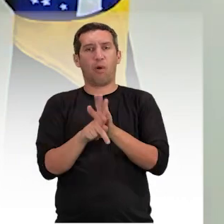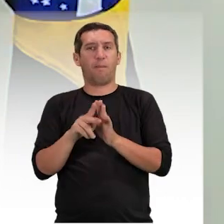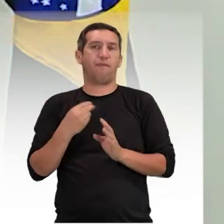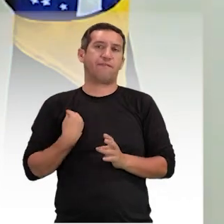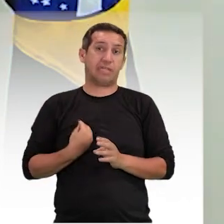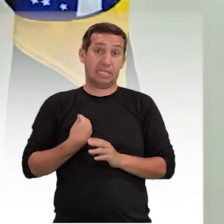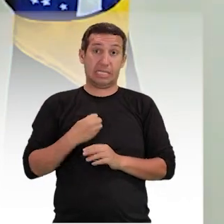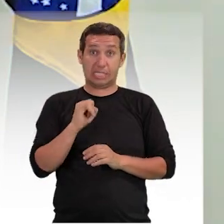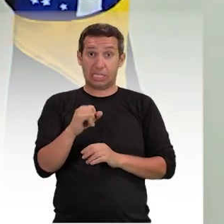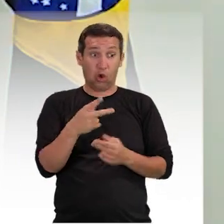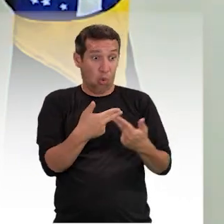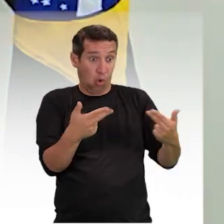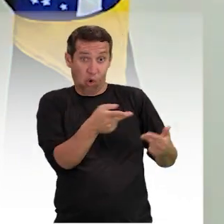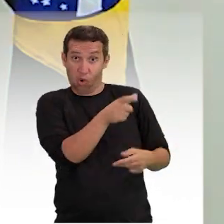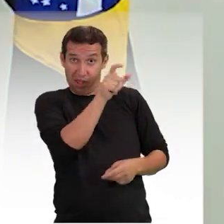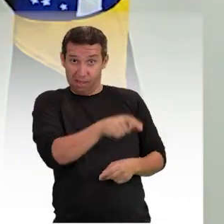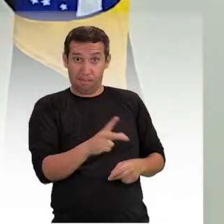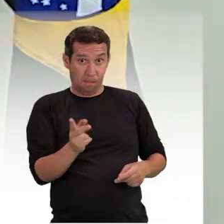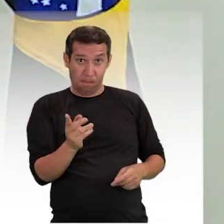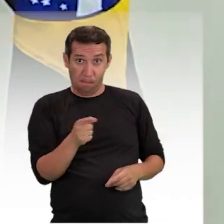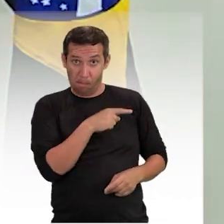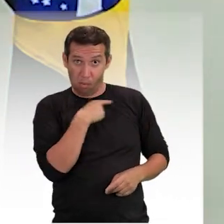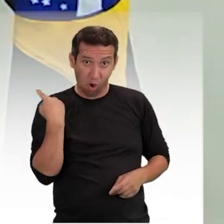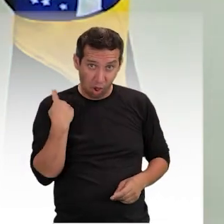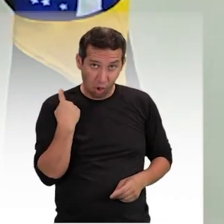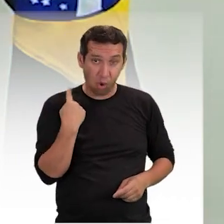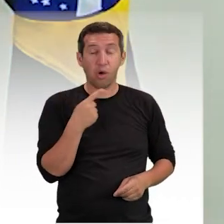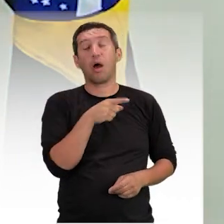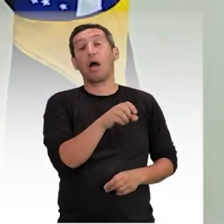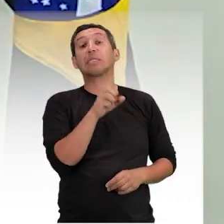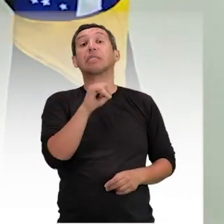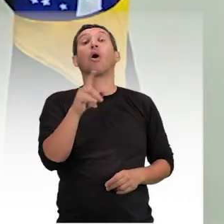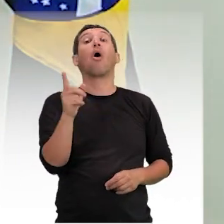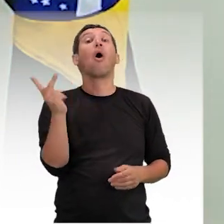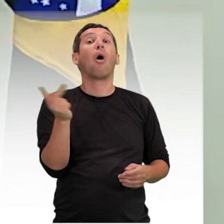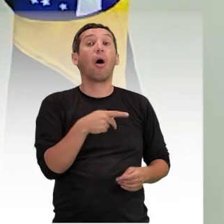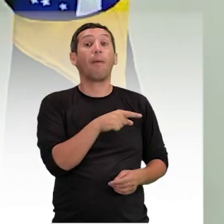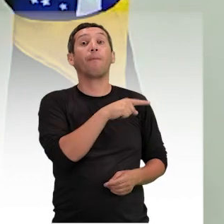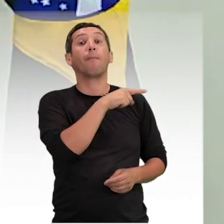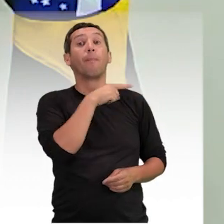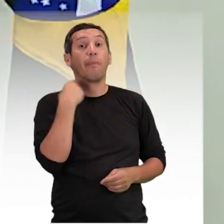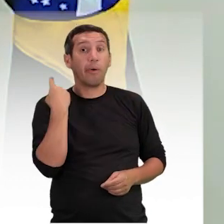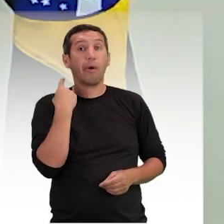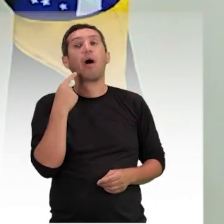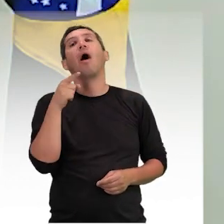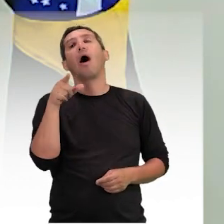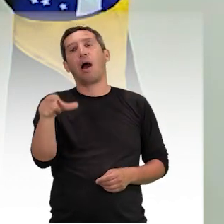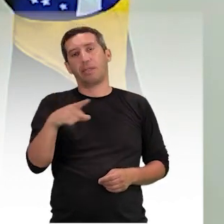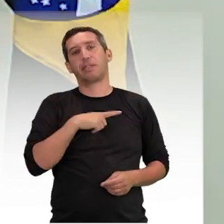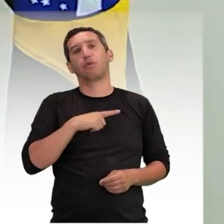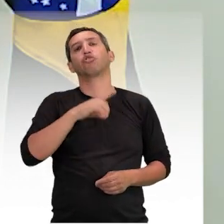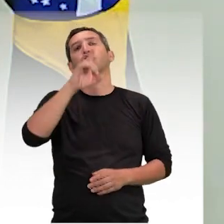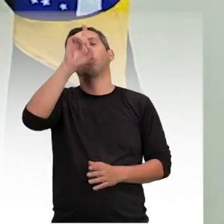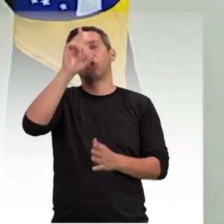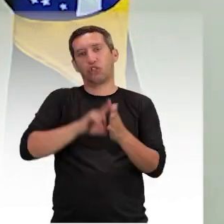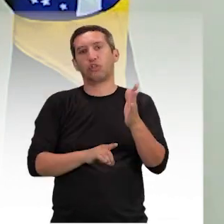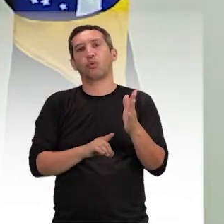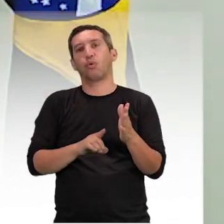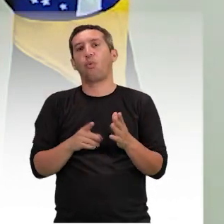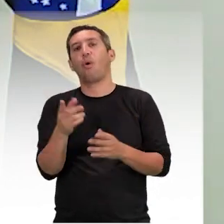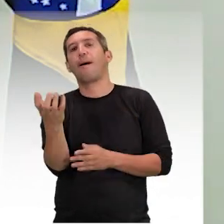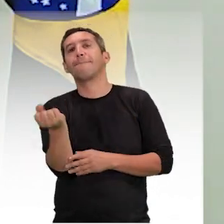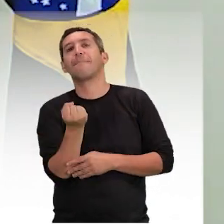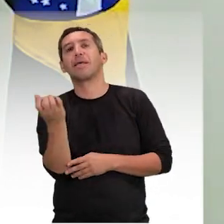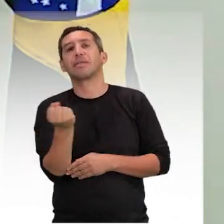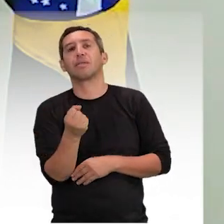vida e, quando houvesse a pensão por morte, faria às vezes, quando houvesse o evento morte, faria às vezes dar pensão por morte. Qual é a